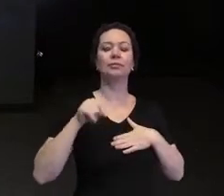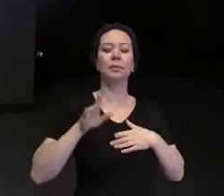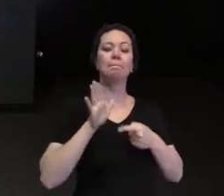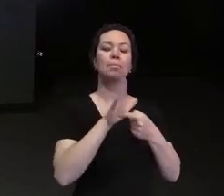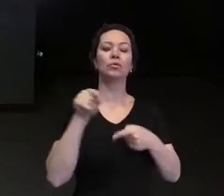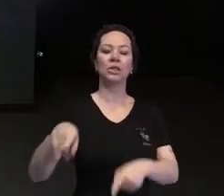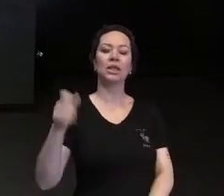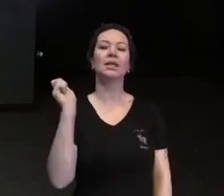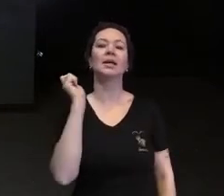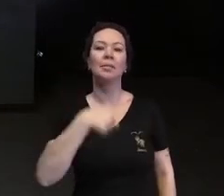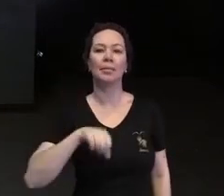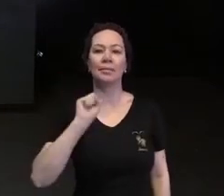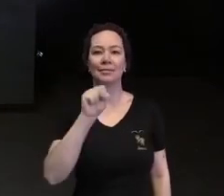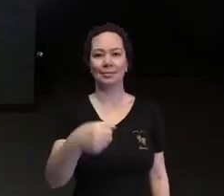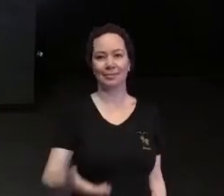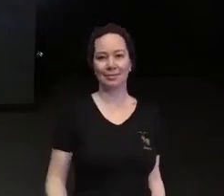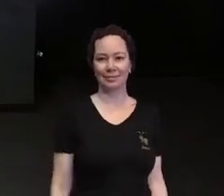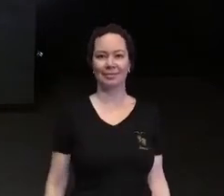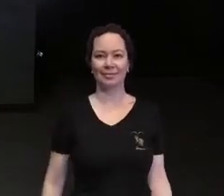isso